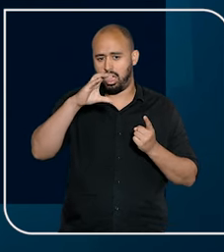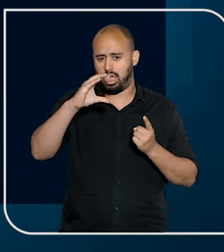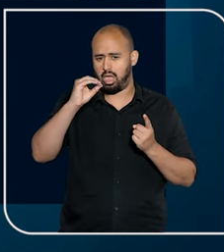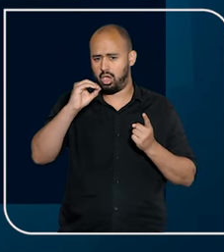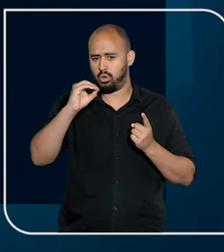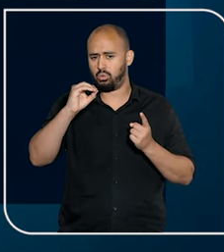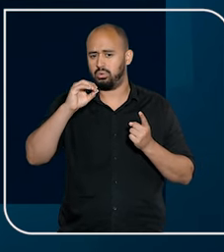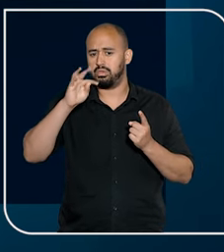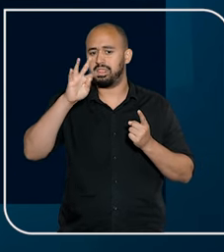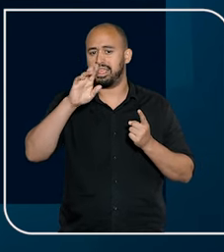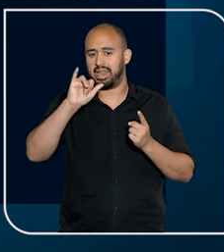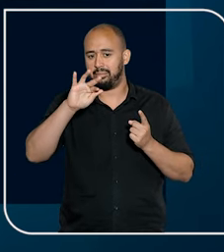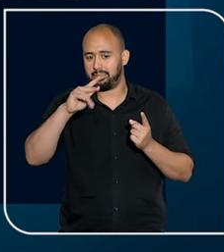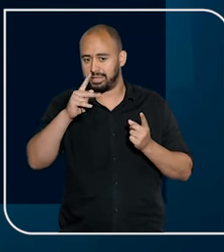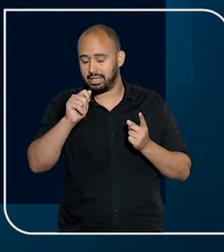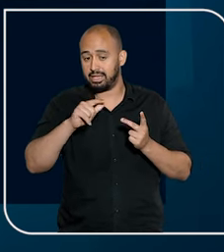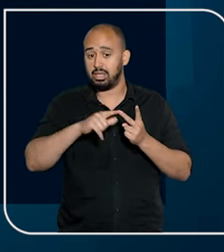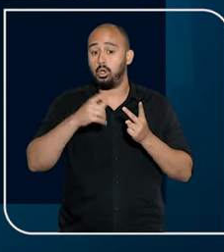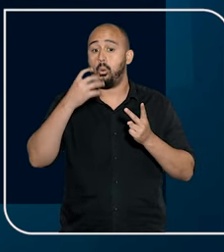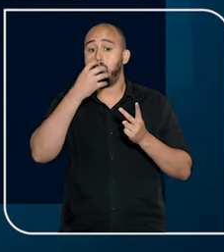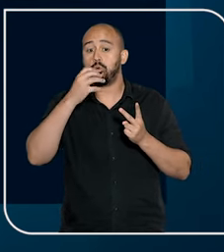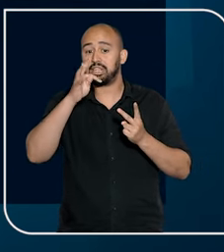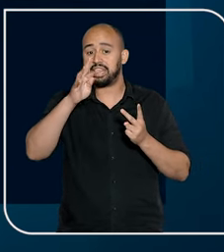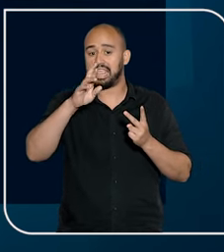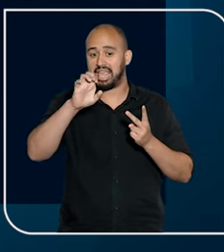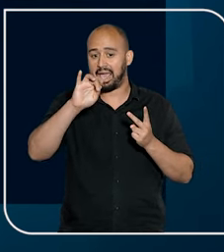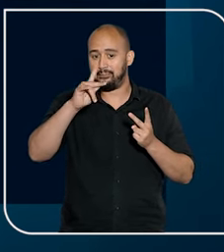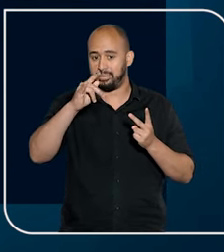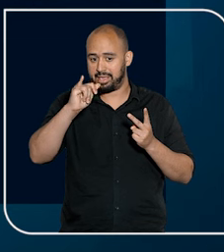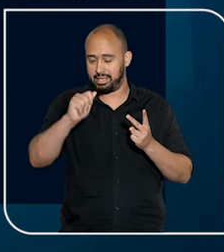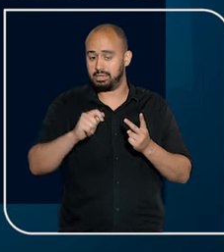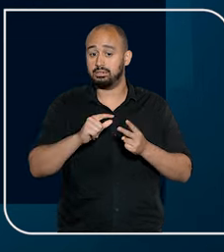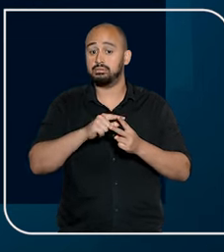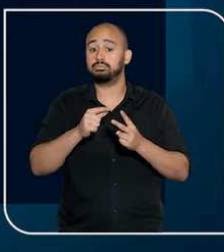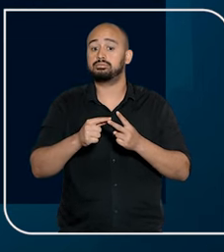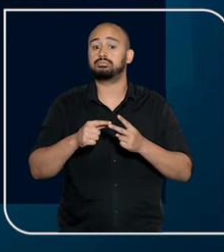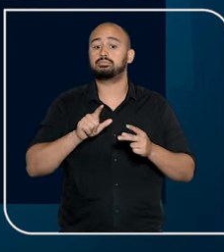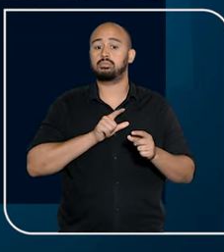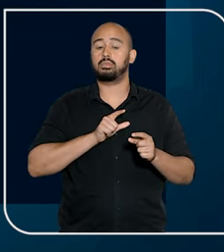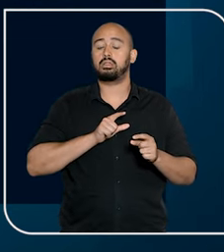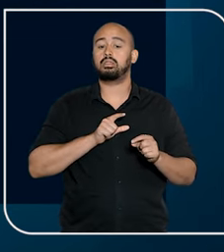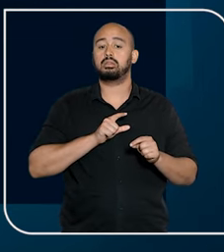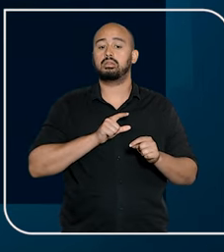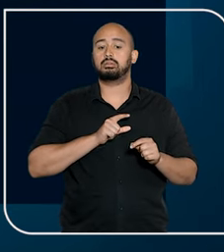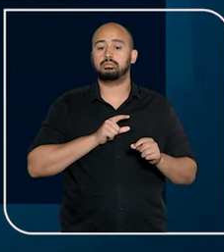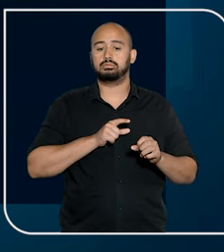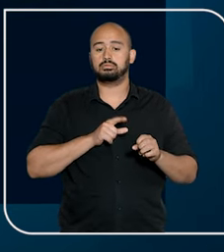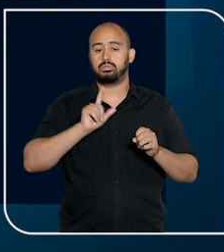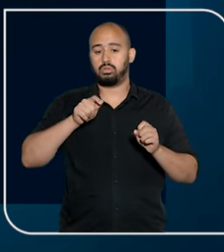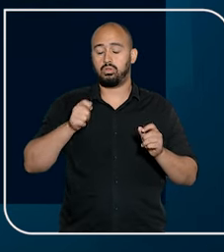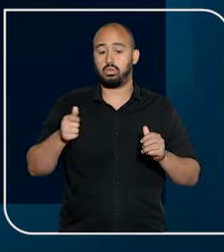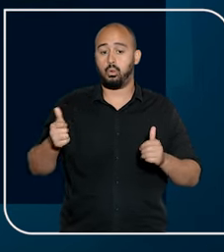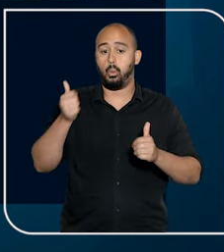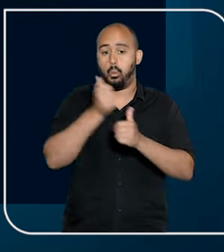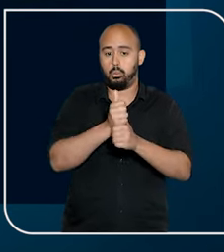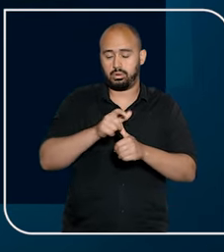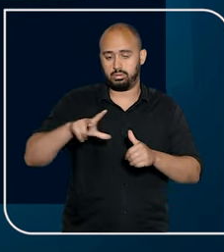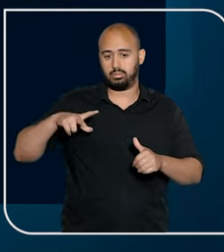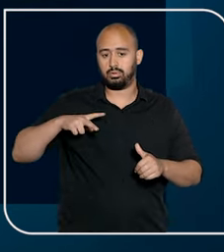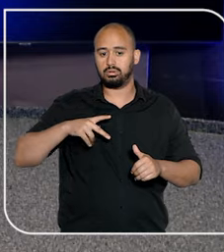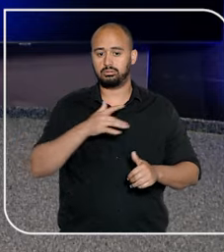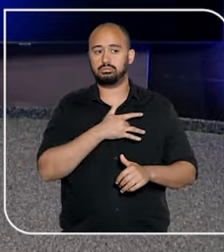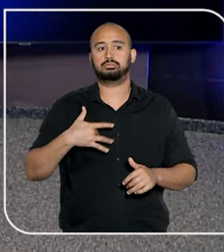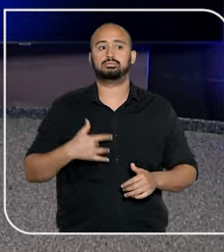musicoterapia são métodos eficientes e devem ter cobertura obrigatória pelas operadoras de planos de